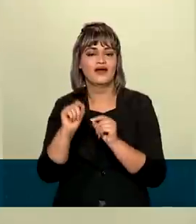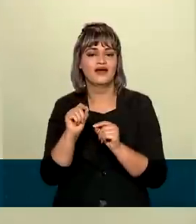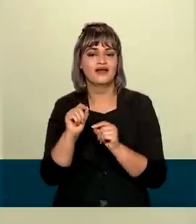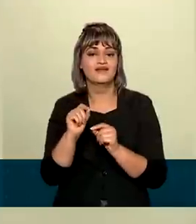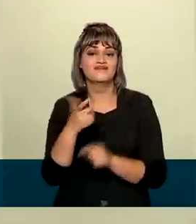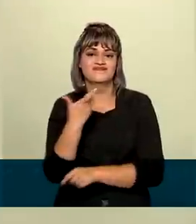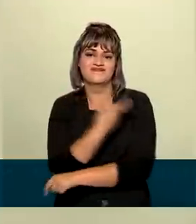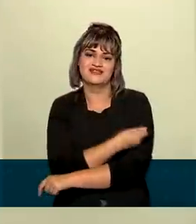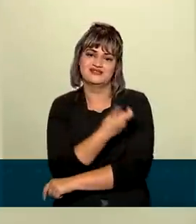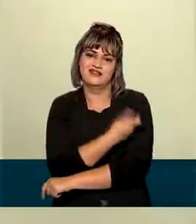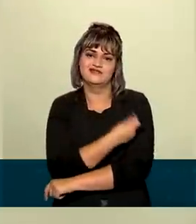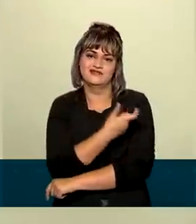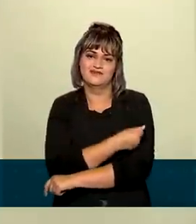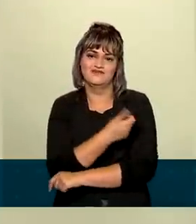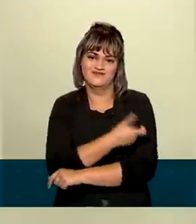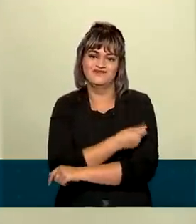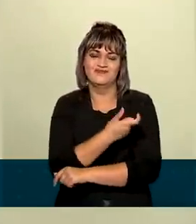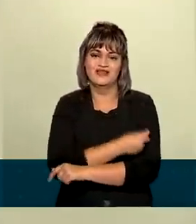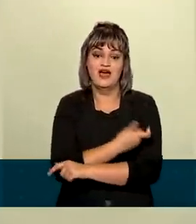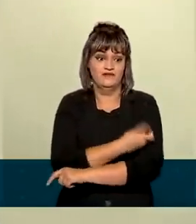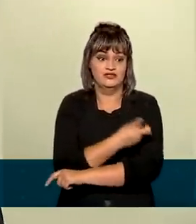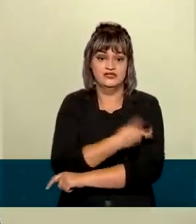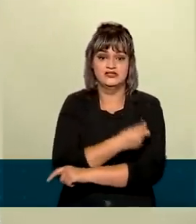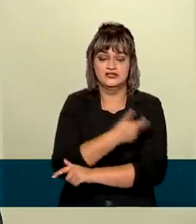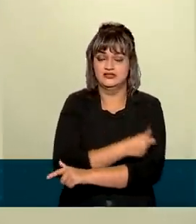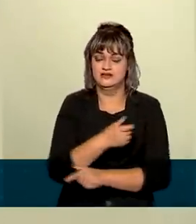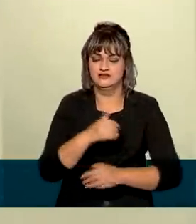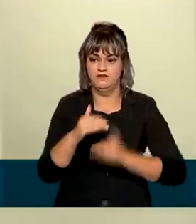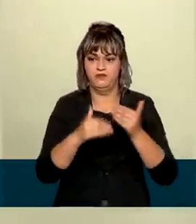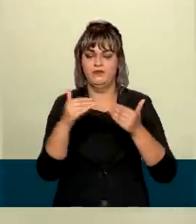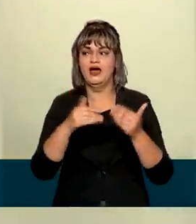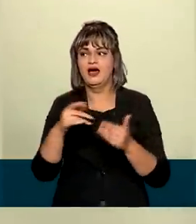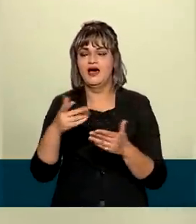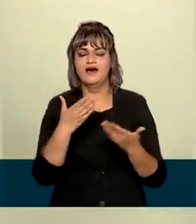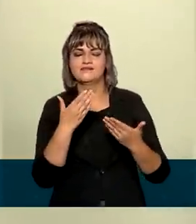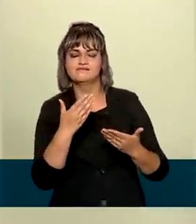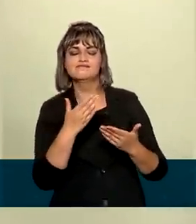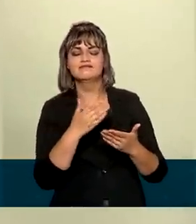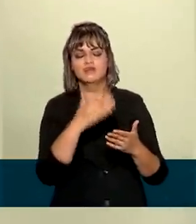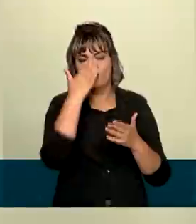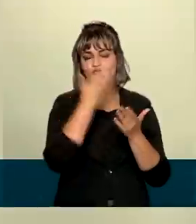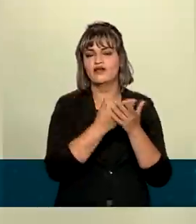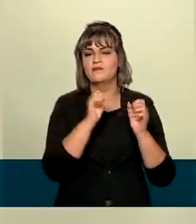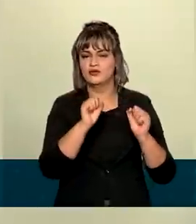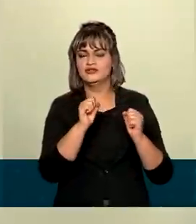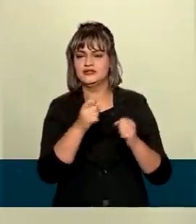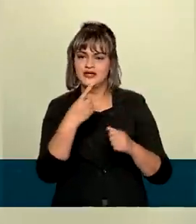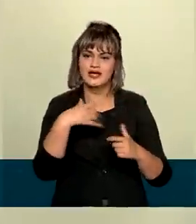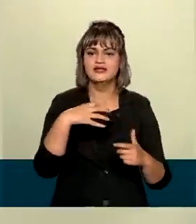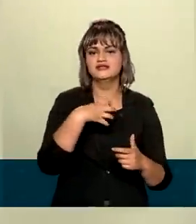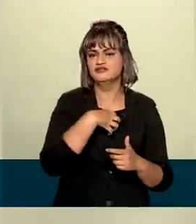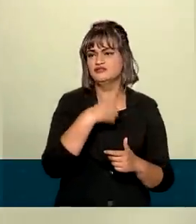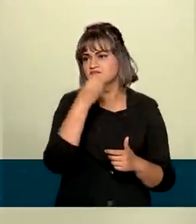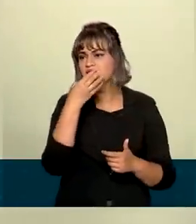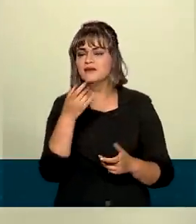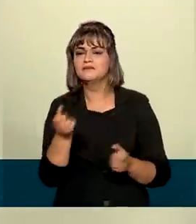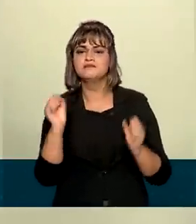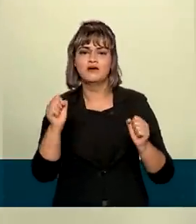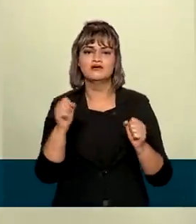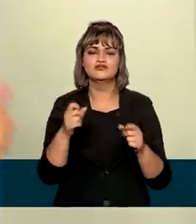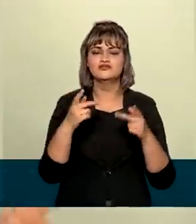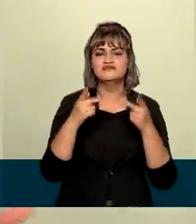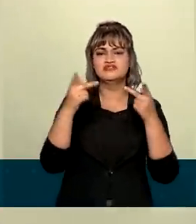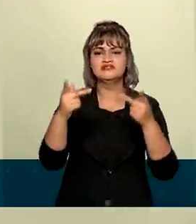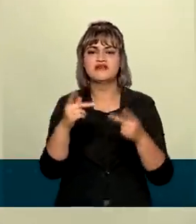vacinação. O avanço da vacinação gerou mais confiança nos consumidores que se sentiram prontos para voltar a